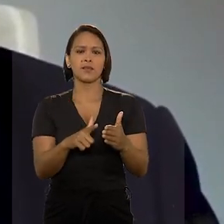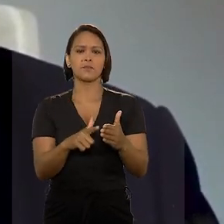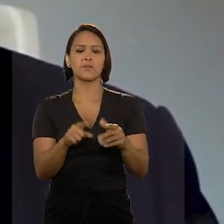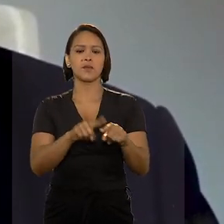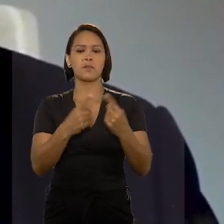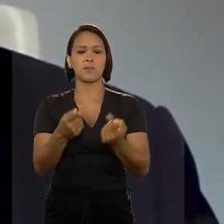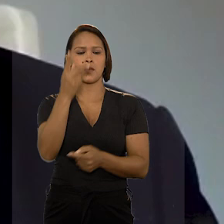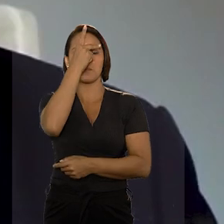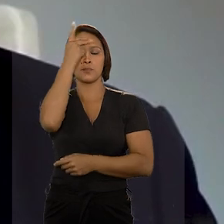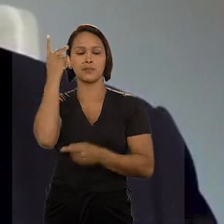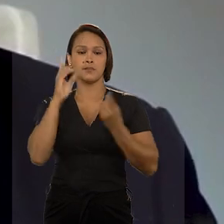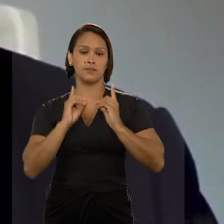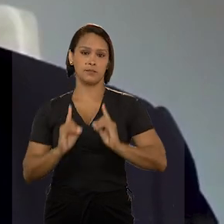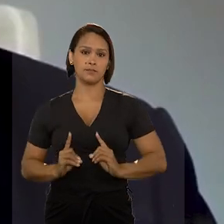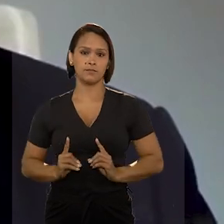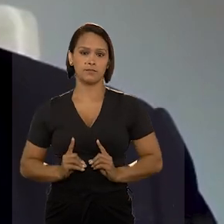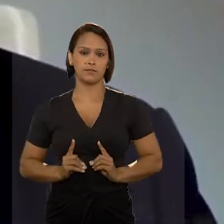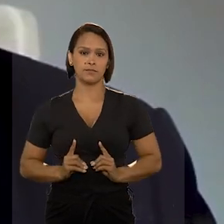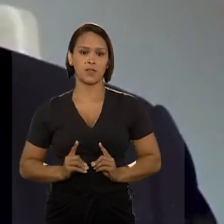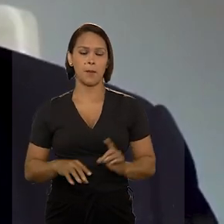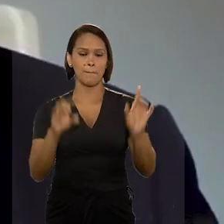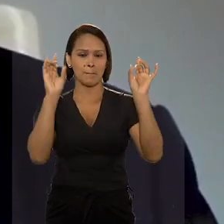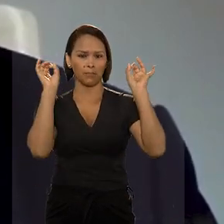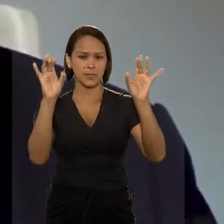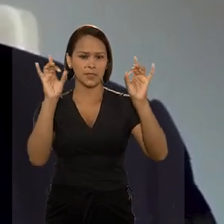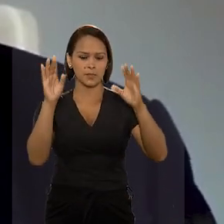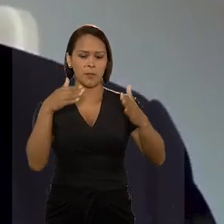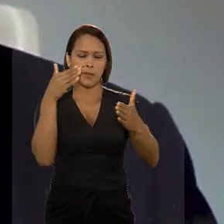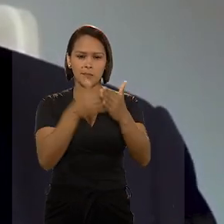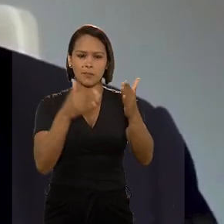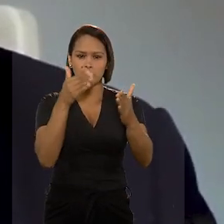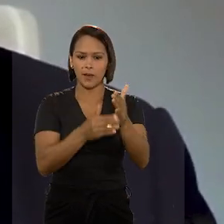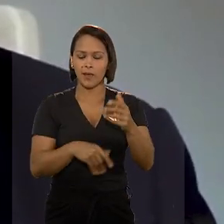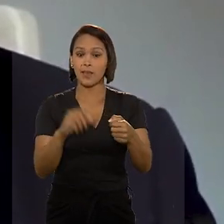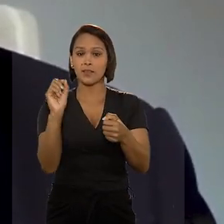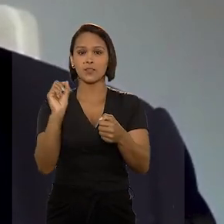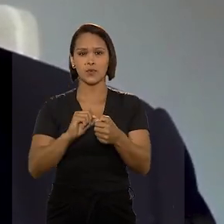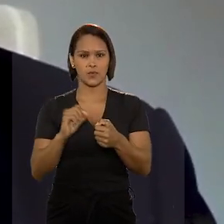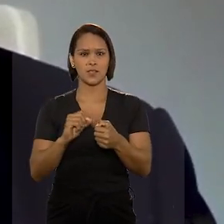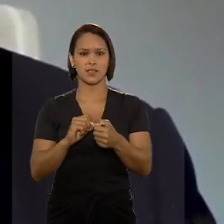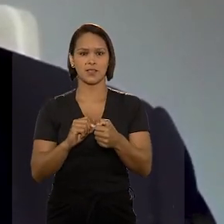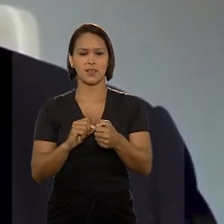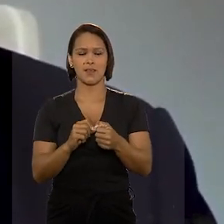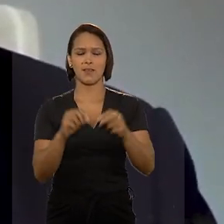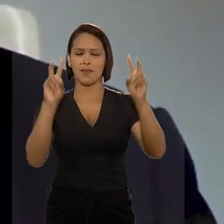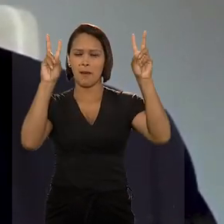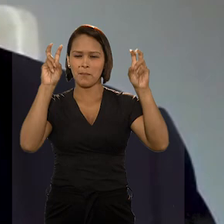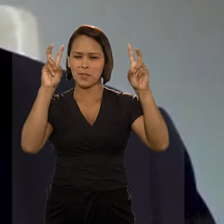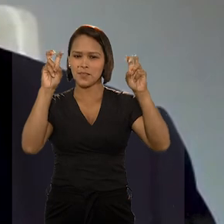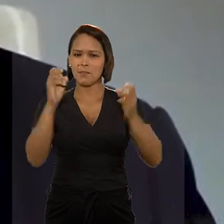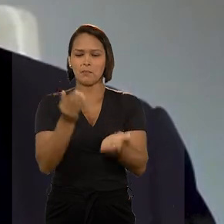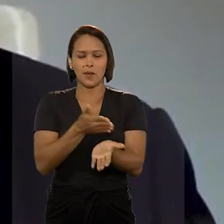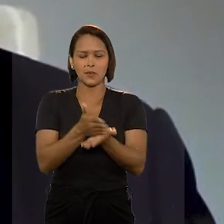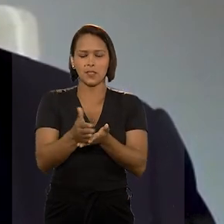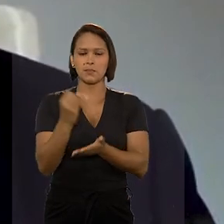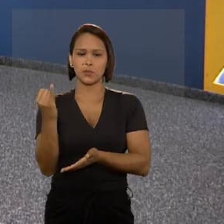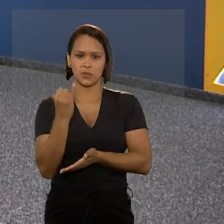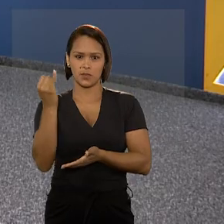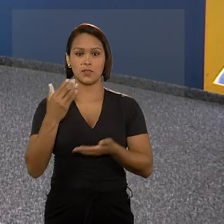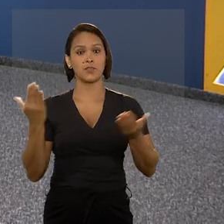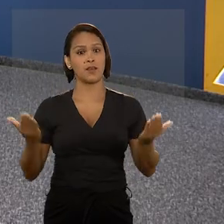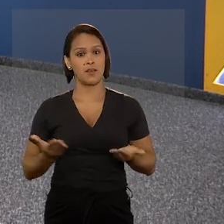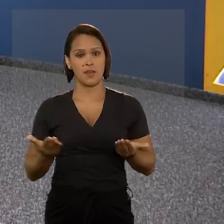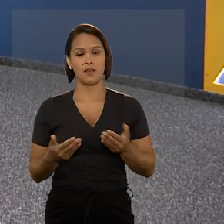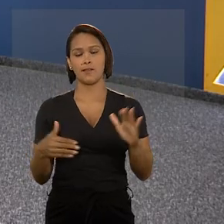para a pessoa com deficiência, principalmente a barreira de atitude, que é a principal delas.